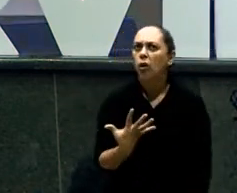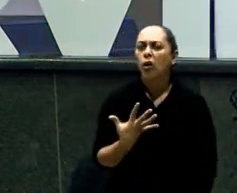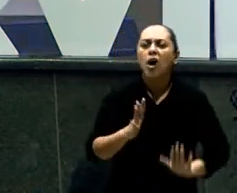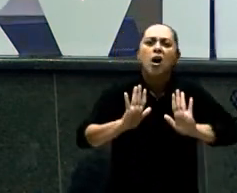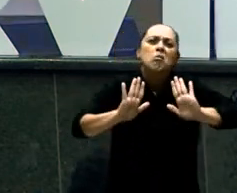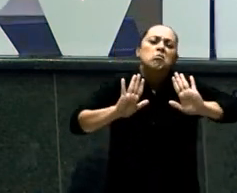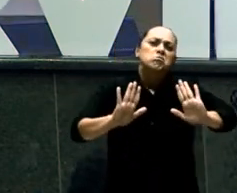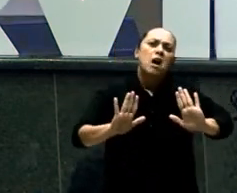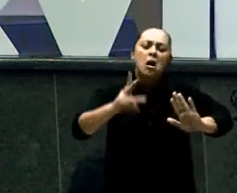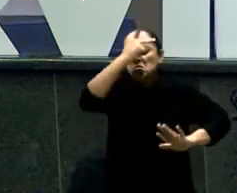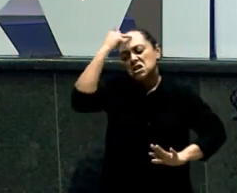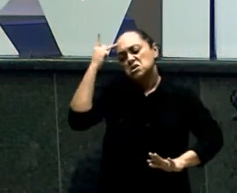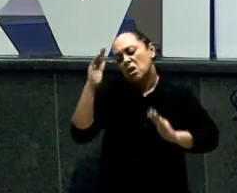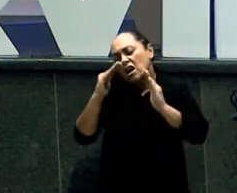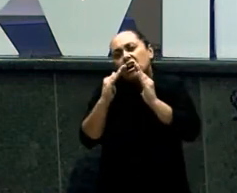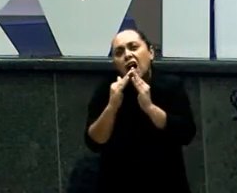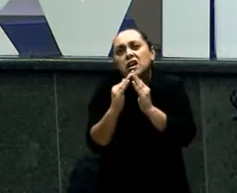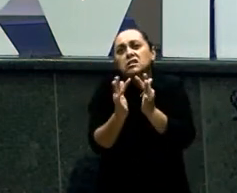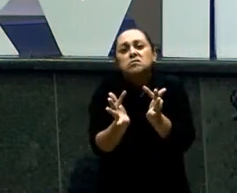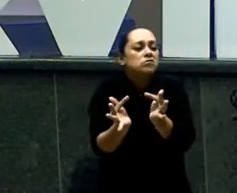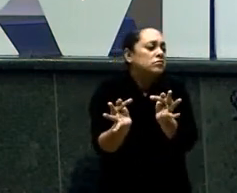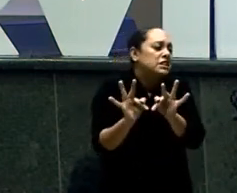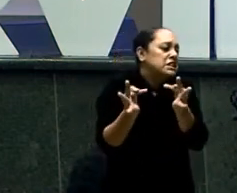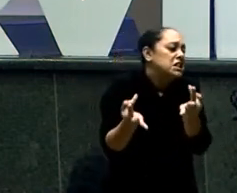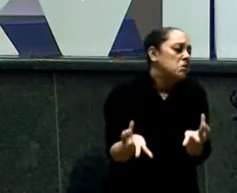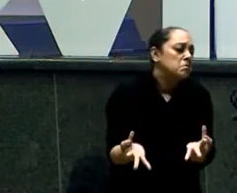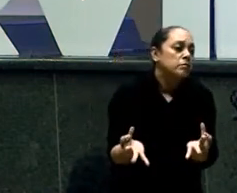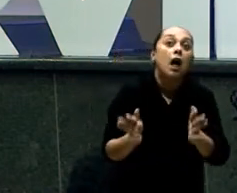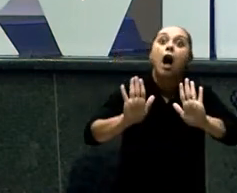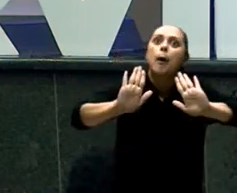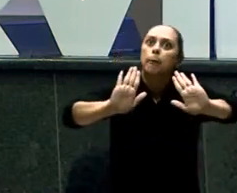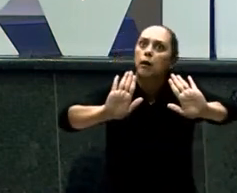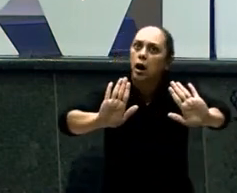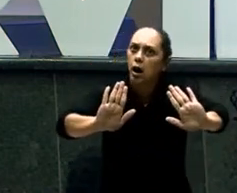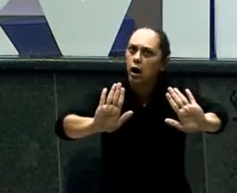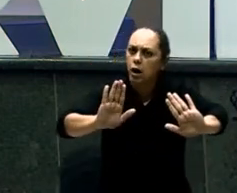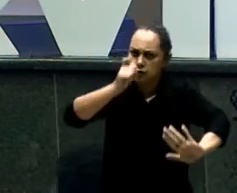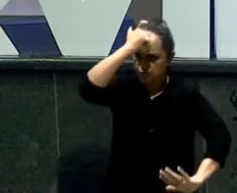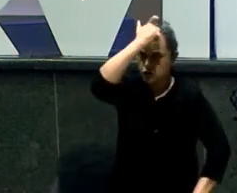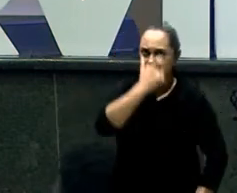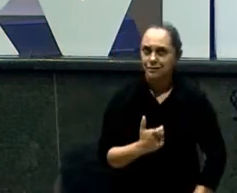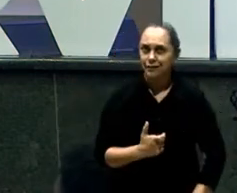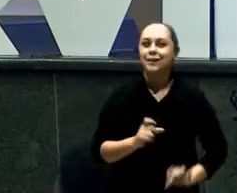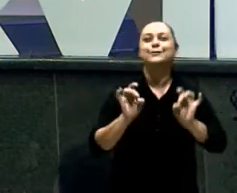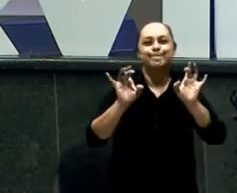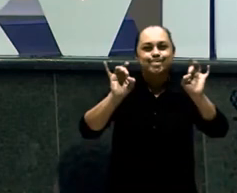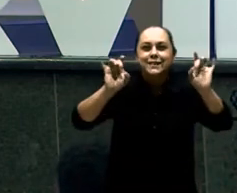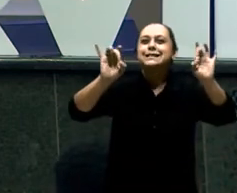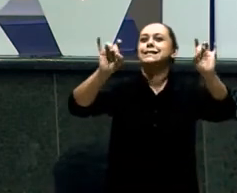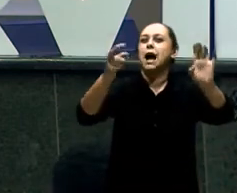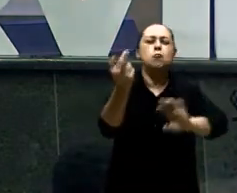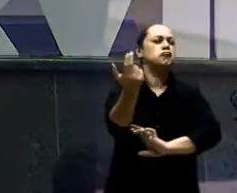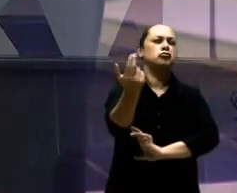O ambiente Não te Define Quem define Você É a forma Que você Se olha É a forma